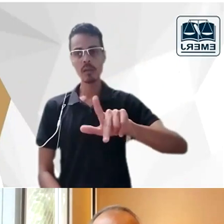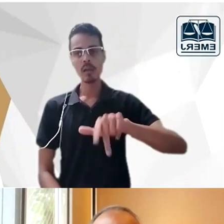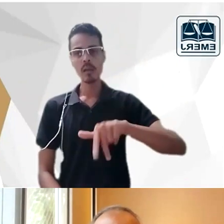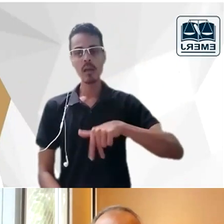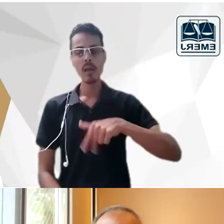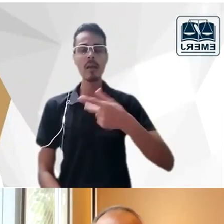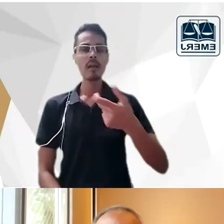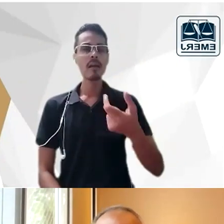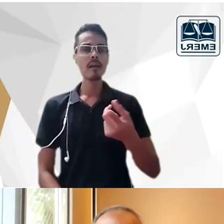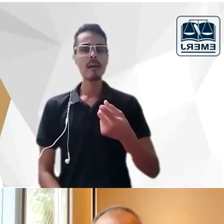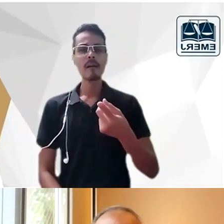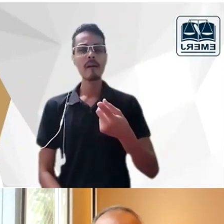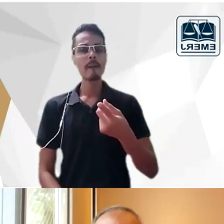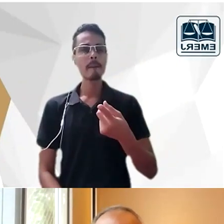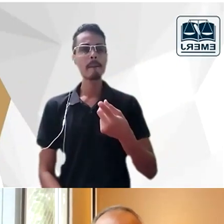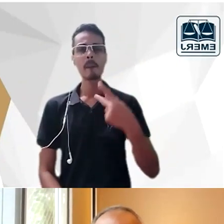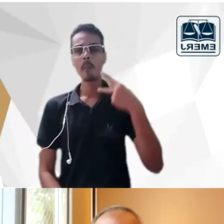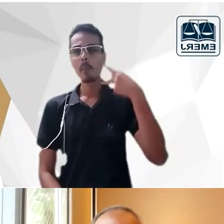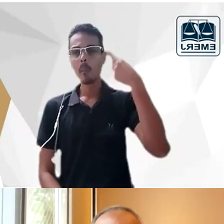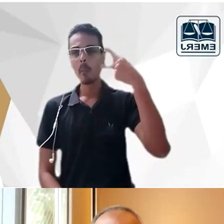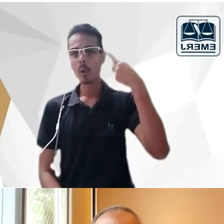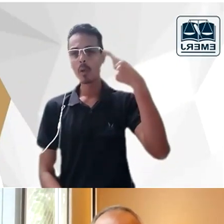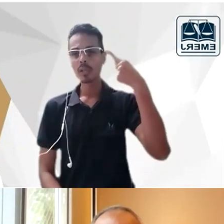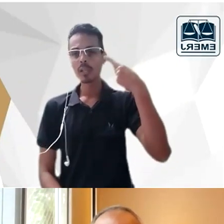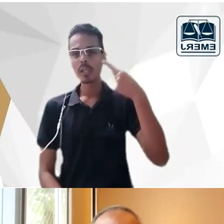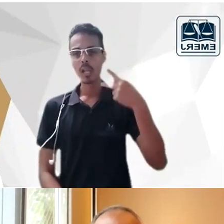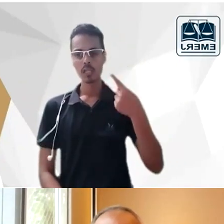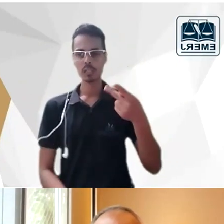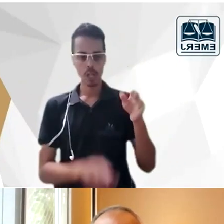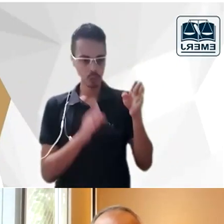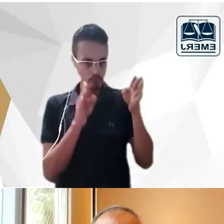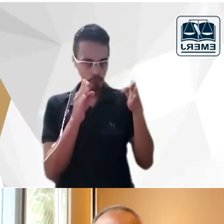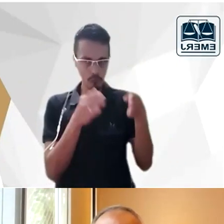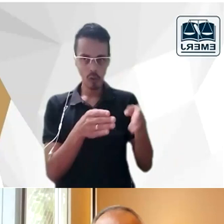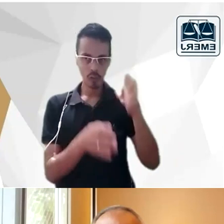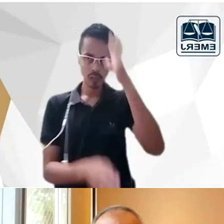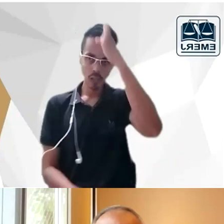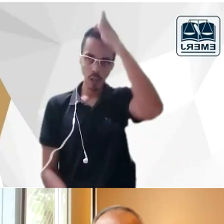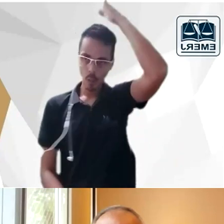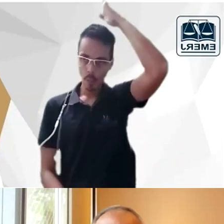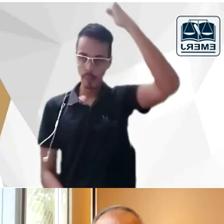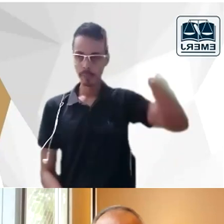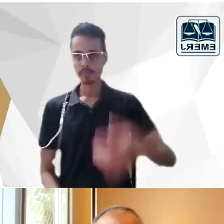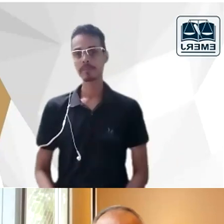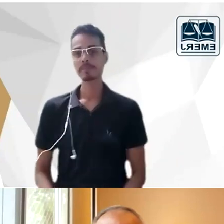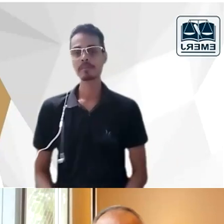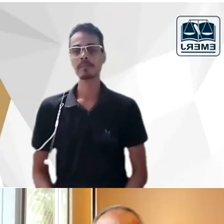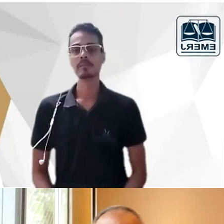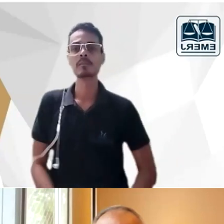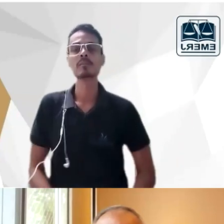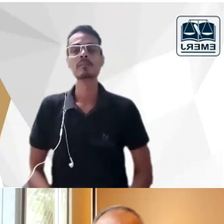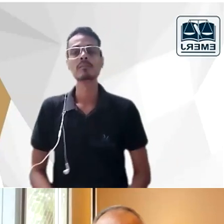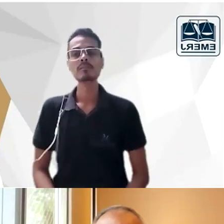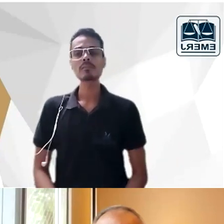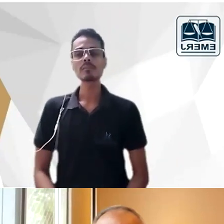-política de romanização de centralização romana quando eu falei isso e as críticas